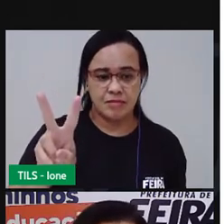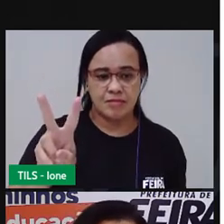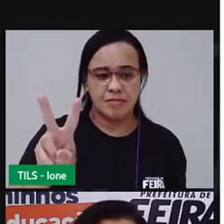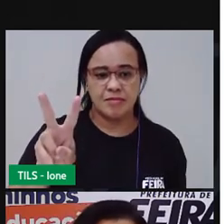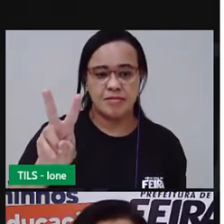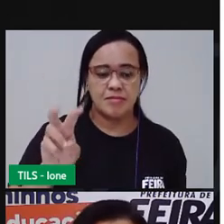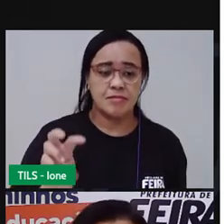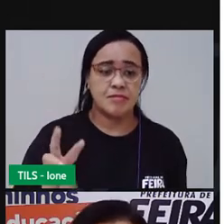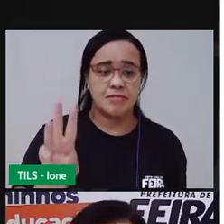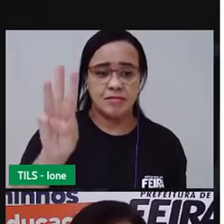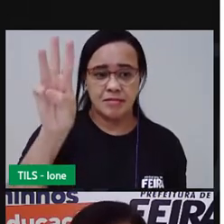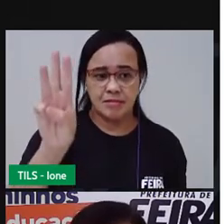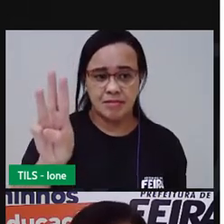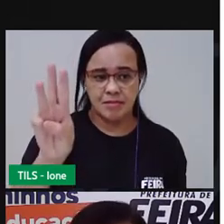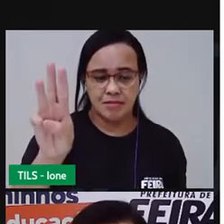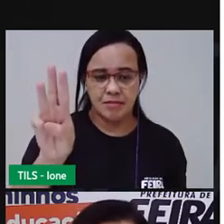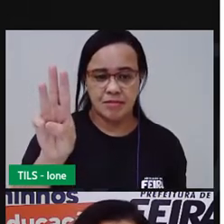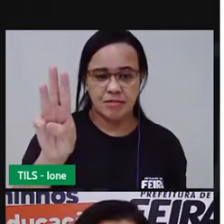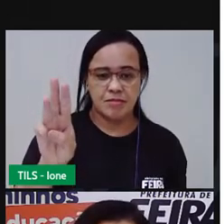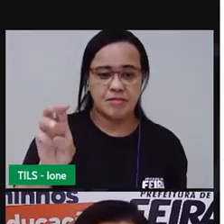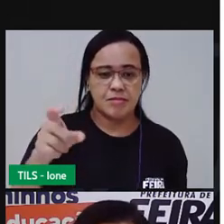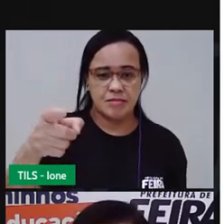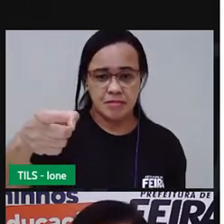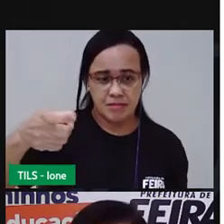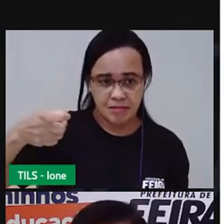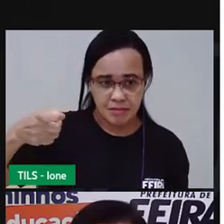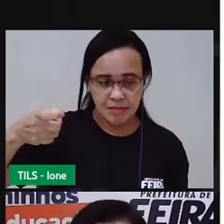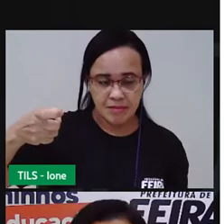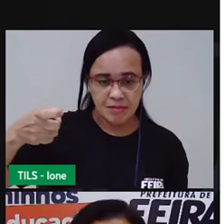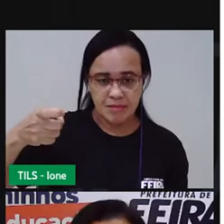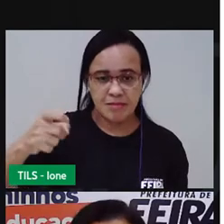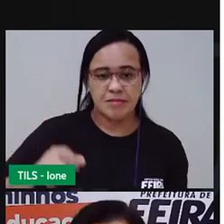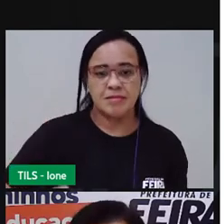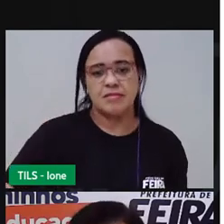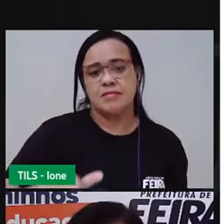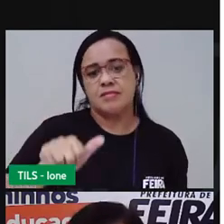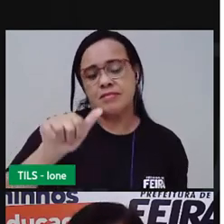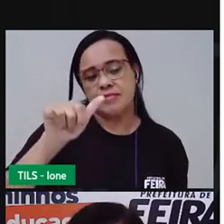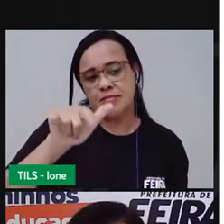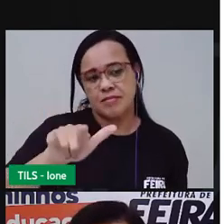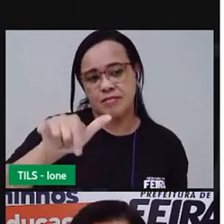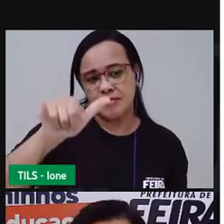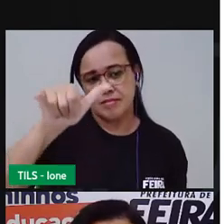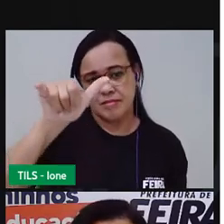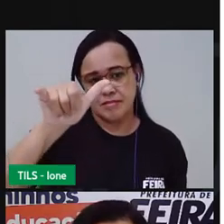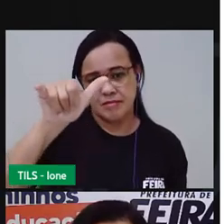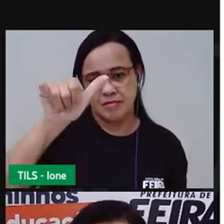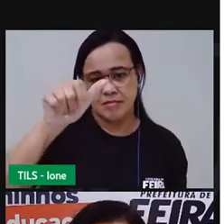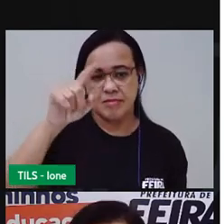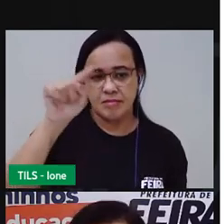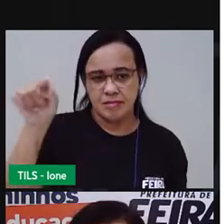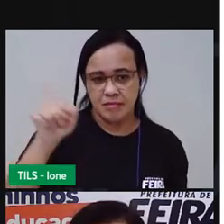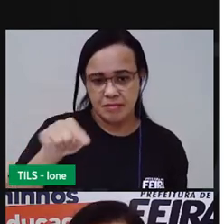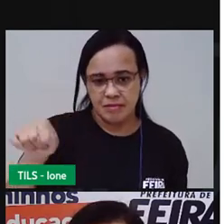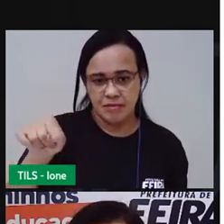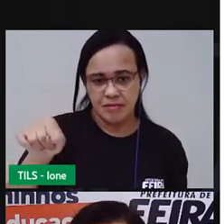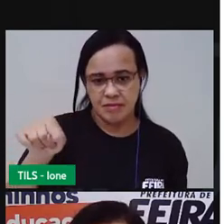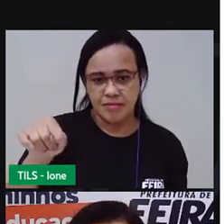W X Y X Z